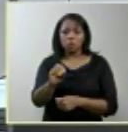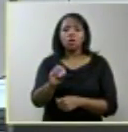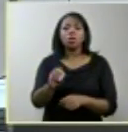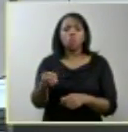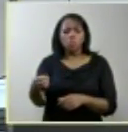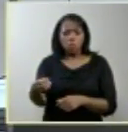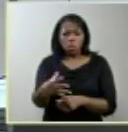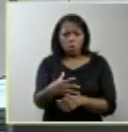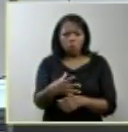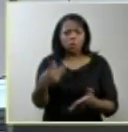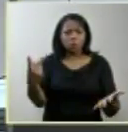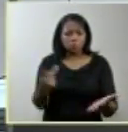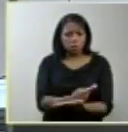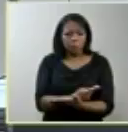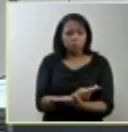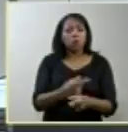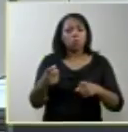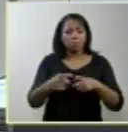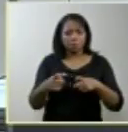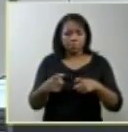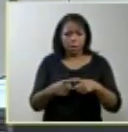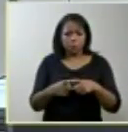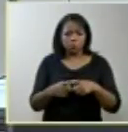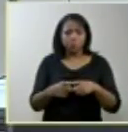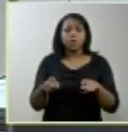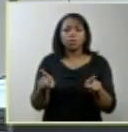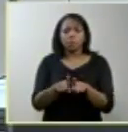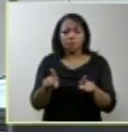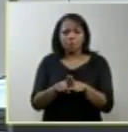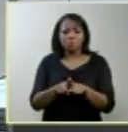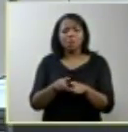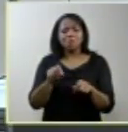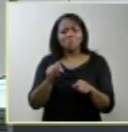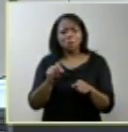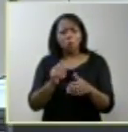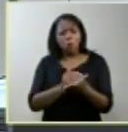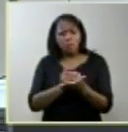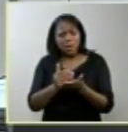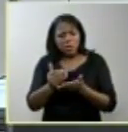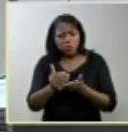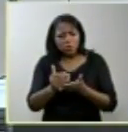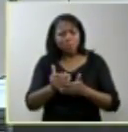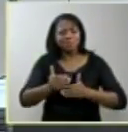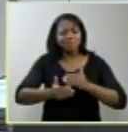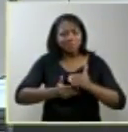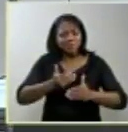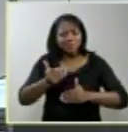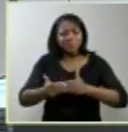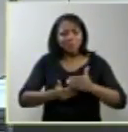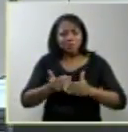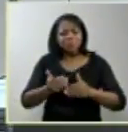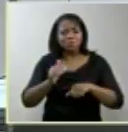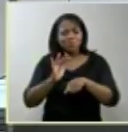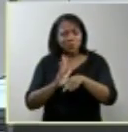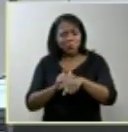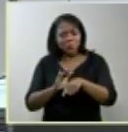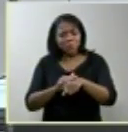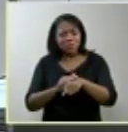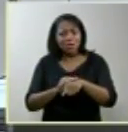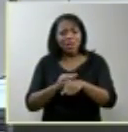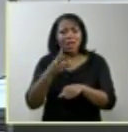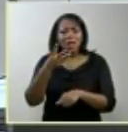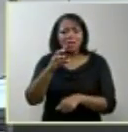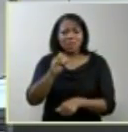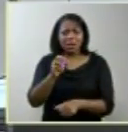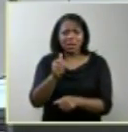fenômenos médicos que somente passaram a fazer parte de nosso horizonte de saúde e doença nos últimos 30 anos com as